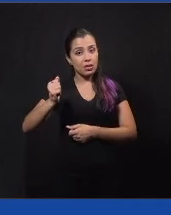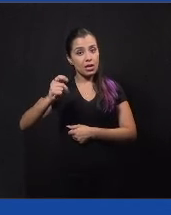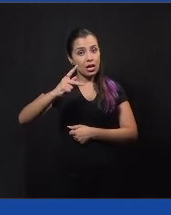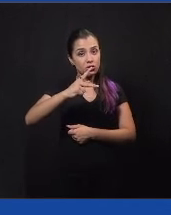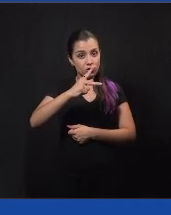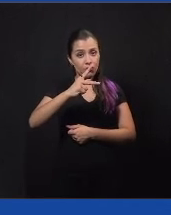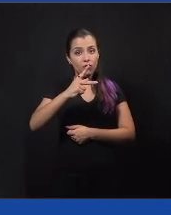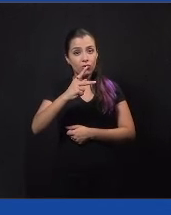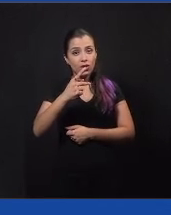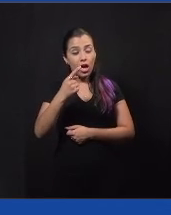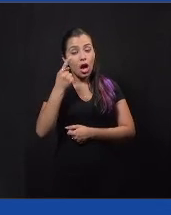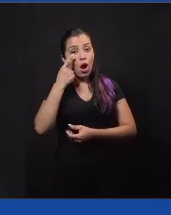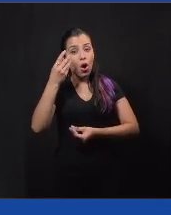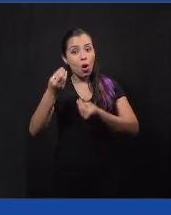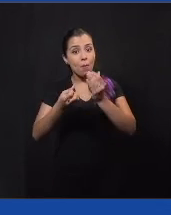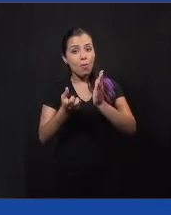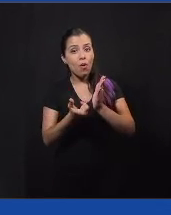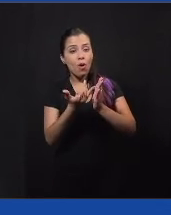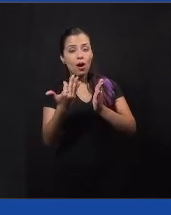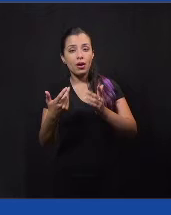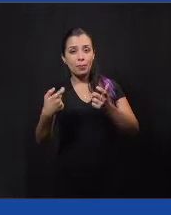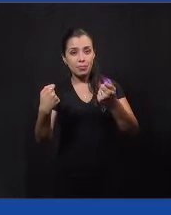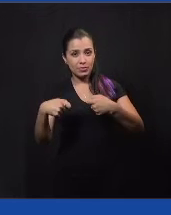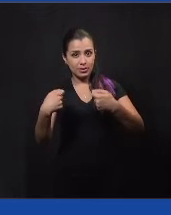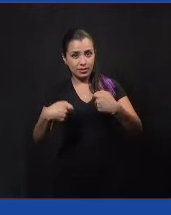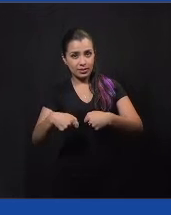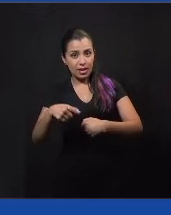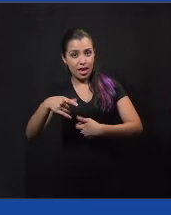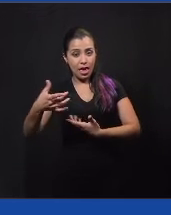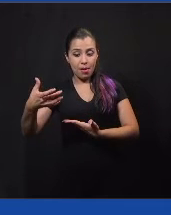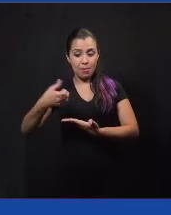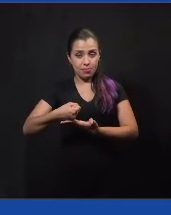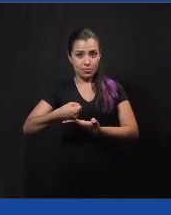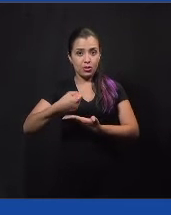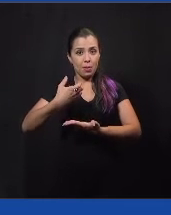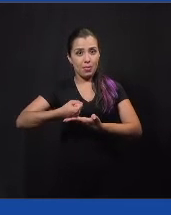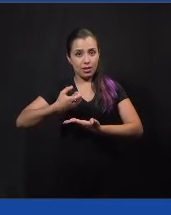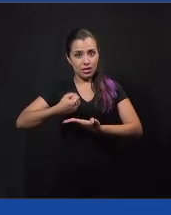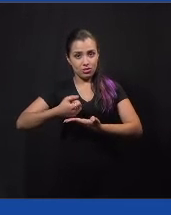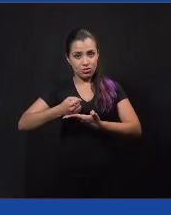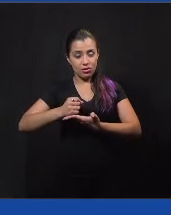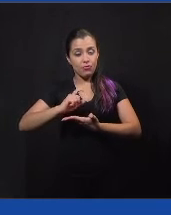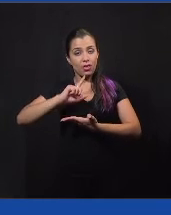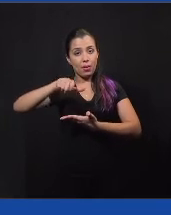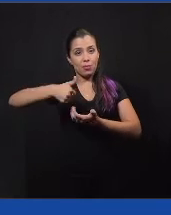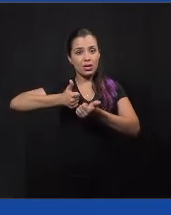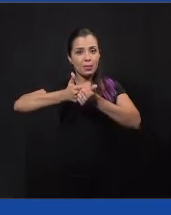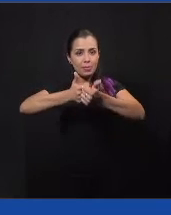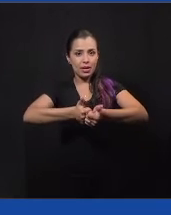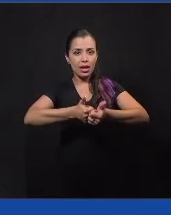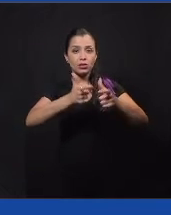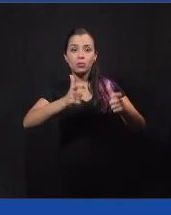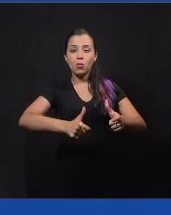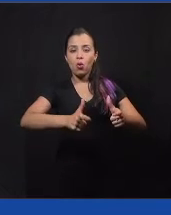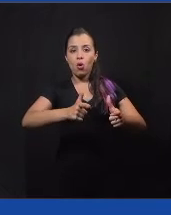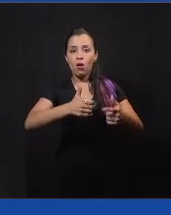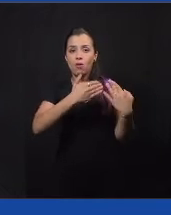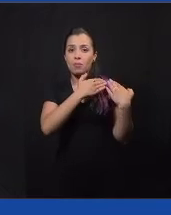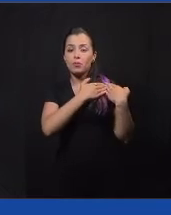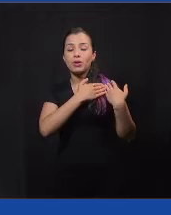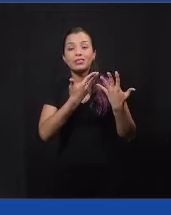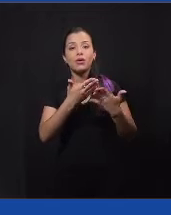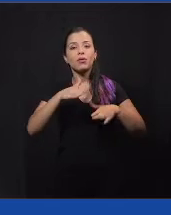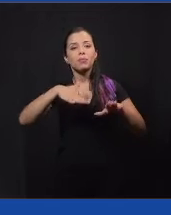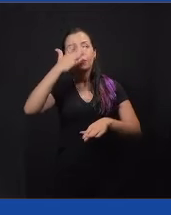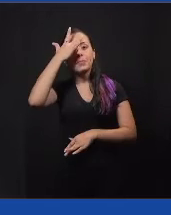no caso de zeladoria, são recebidas pelo aplicativo, encaminhadas para o setor responsável, então, muitas vezes, o cidadão está reclamando no